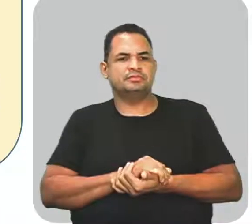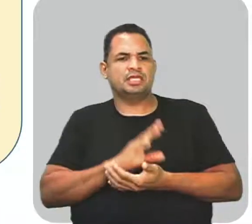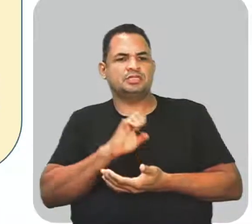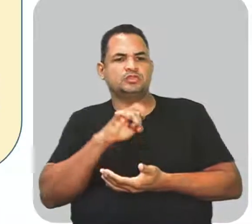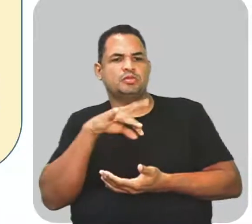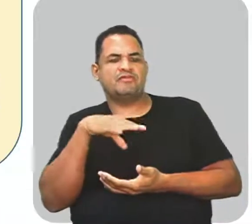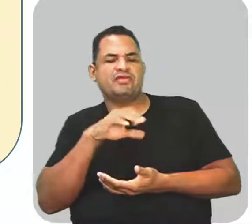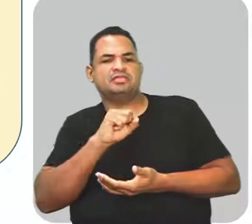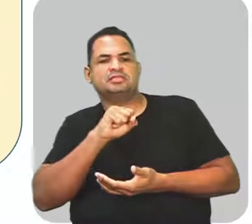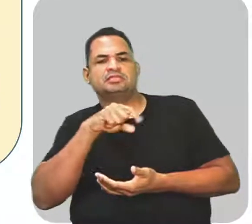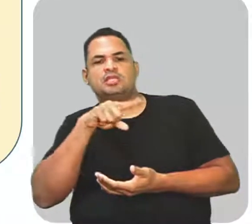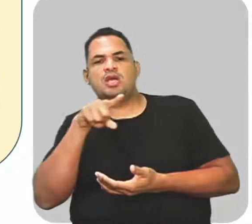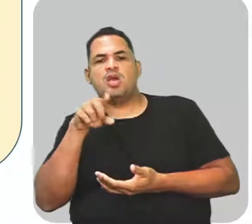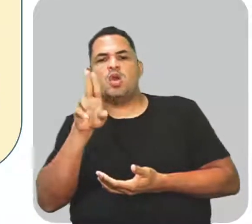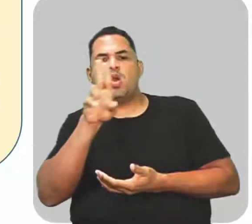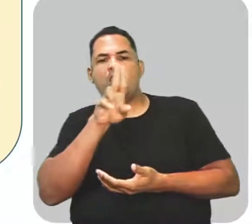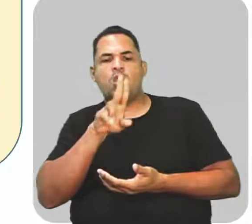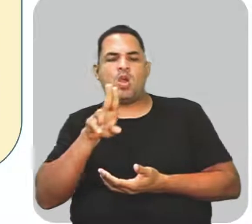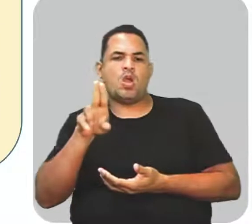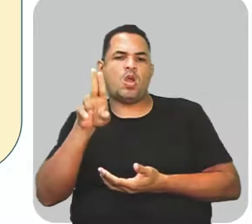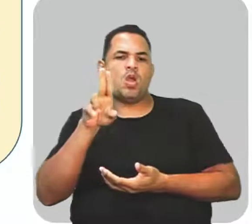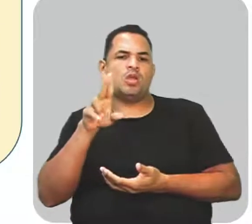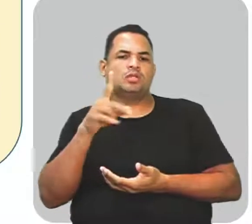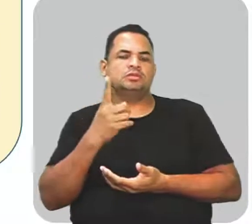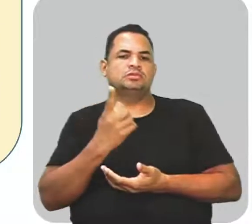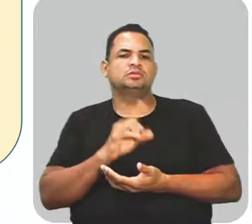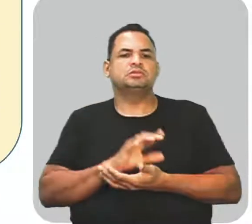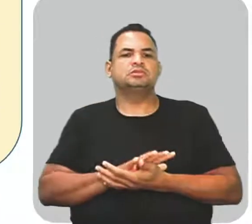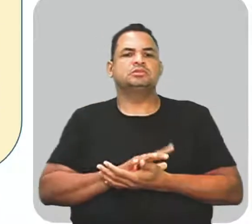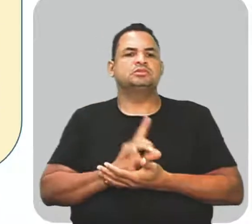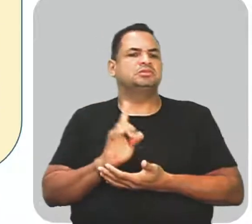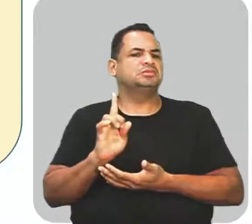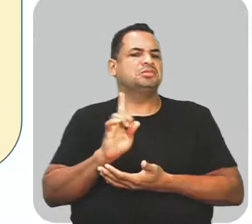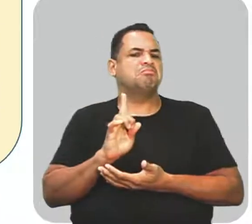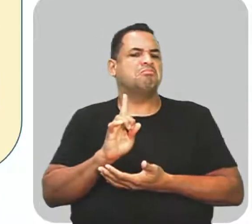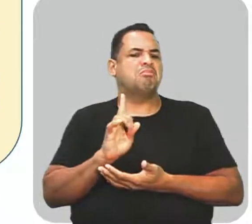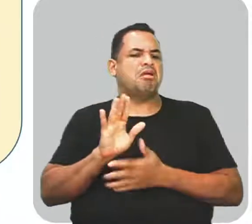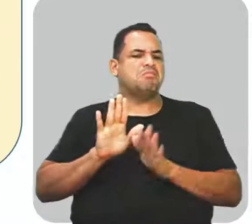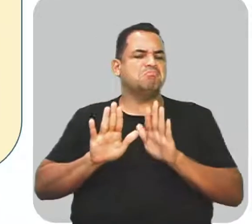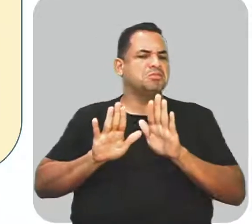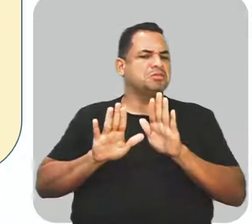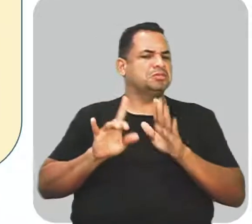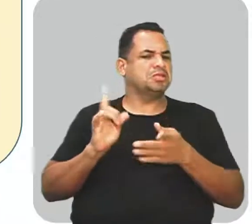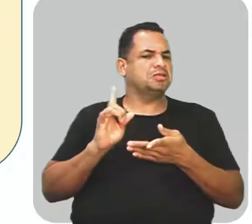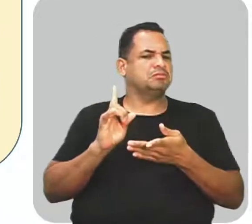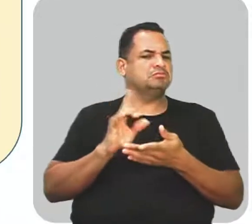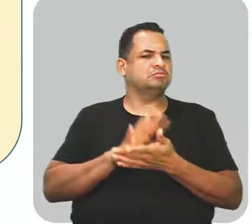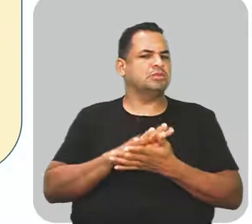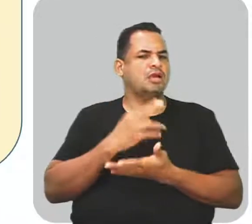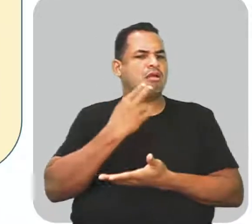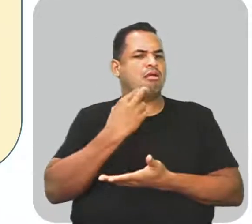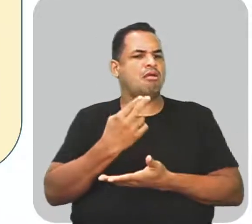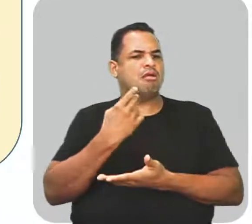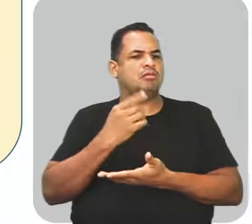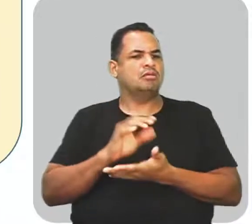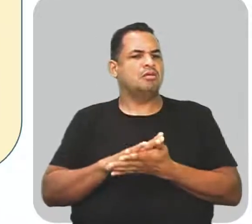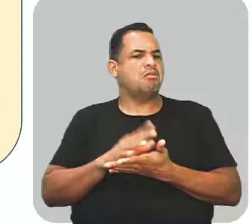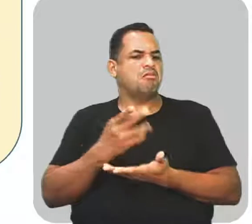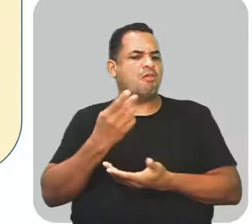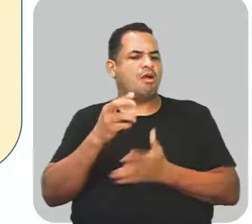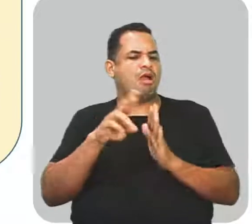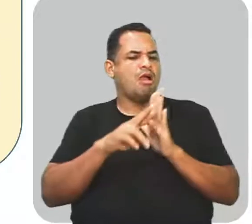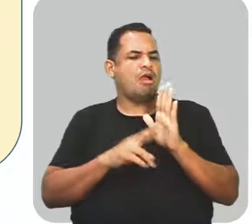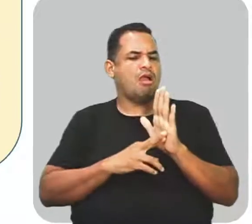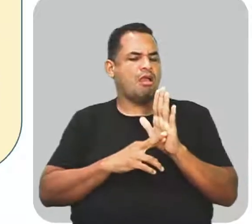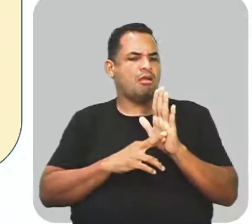subversão, no caso, né, essa utilização desse tipo aí de linguagem, não é um descuido com a língua nem com a norma